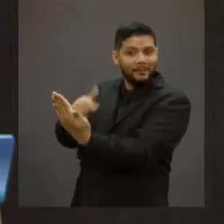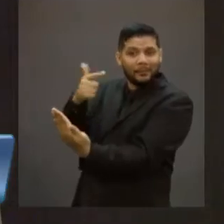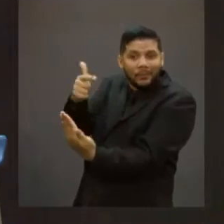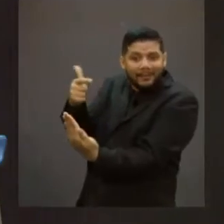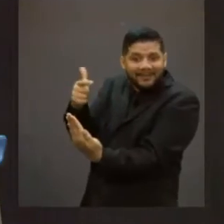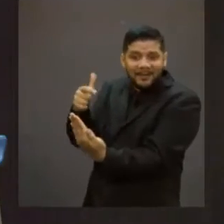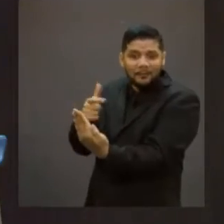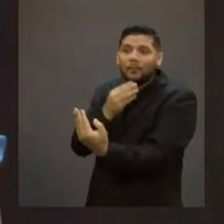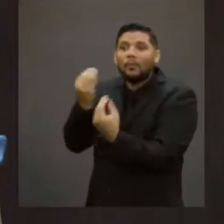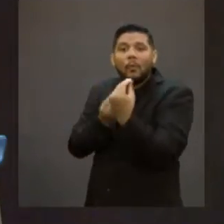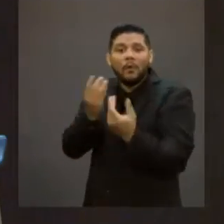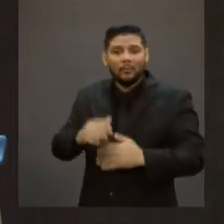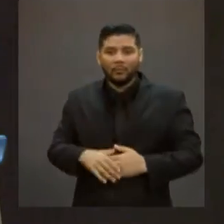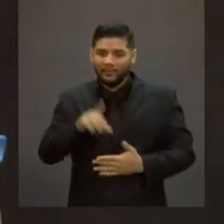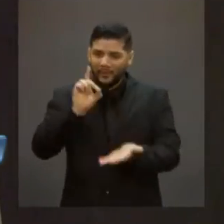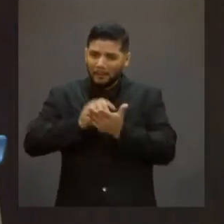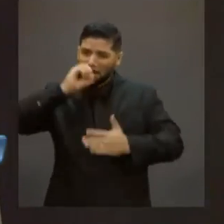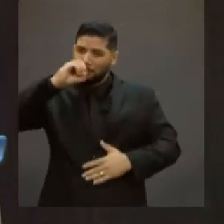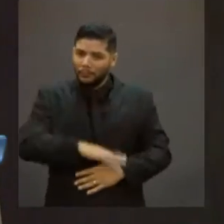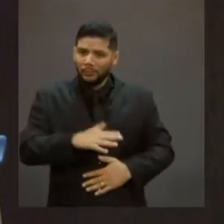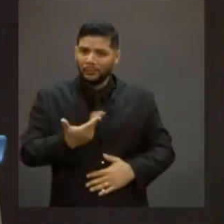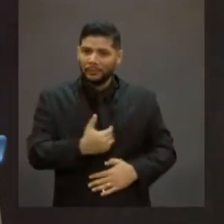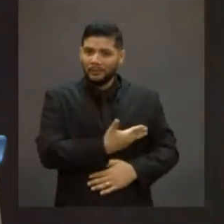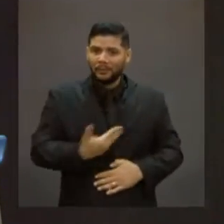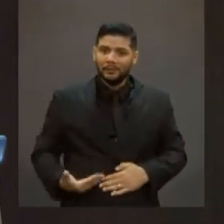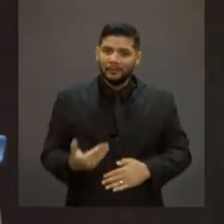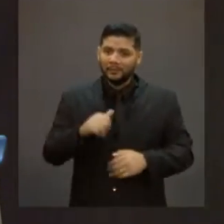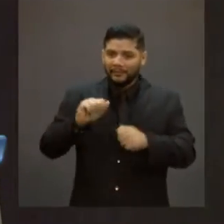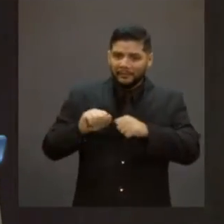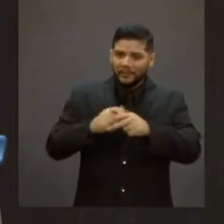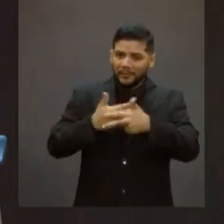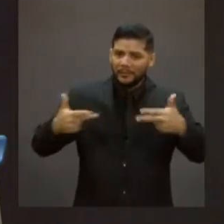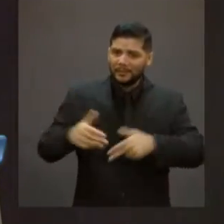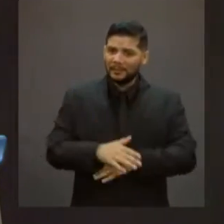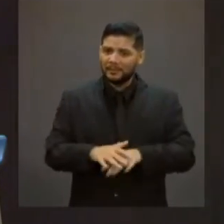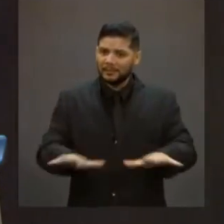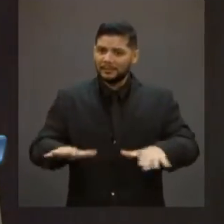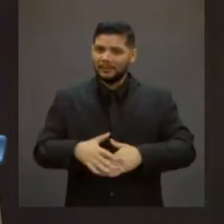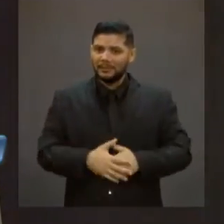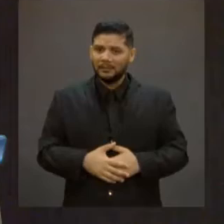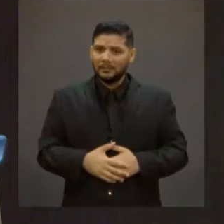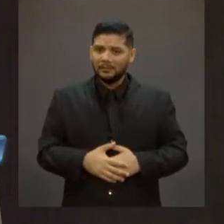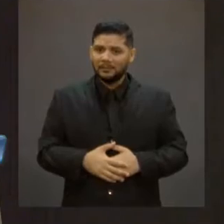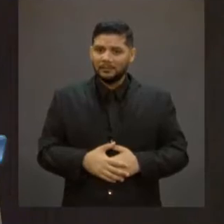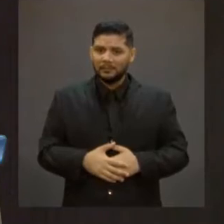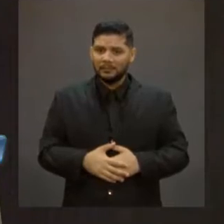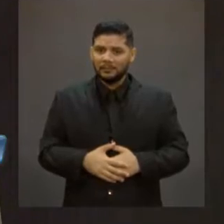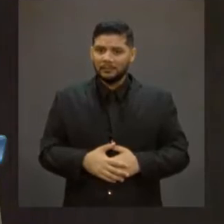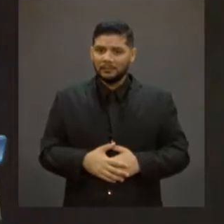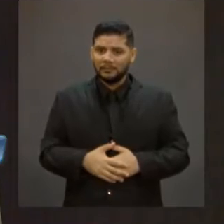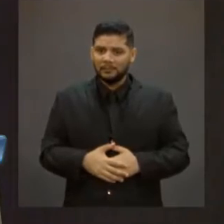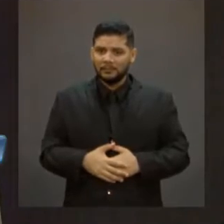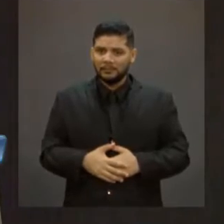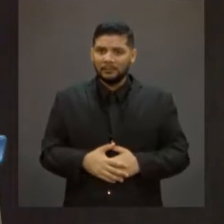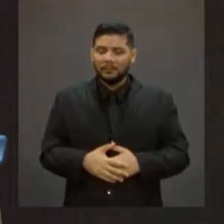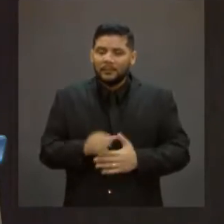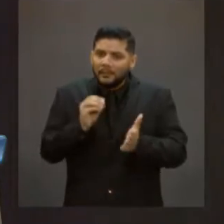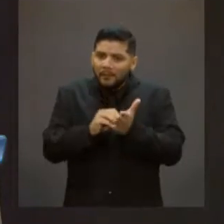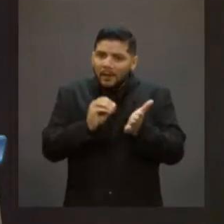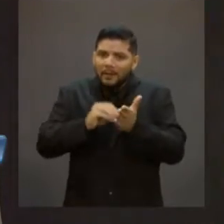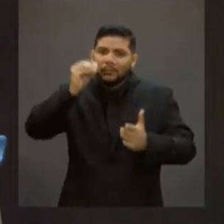um absurdo ter feito isso. É um absurdo que isso, inclusive, não seja de conhecimento social